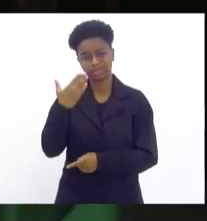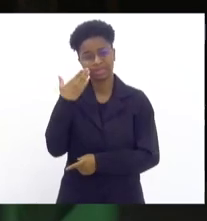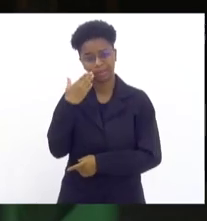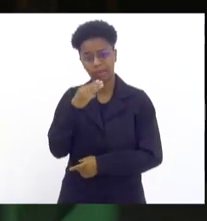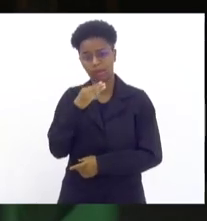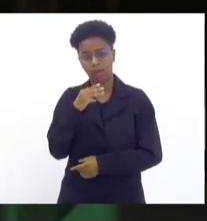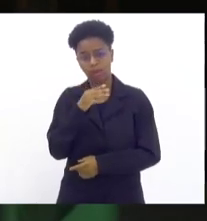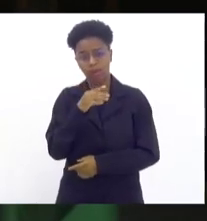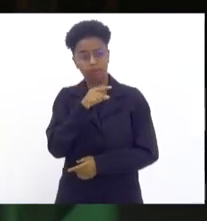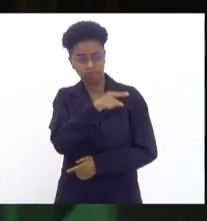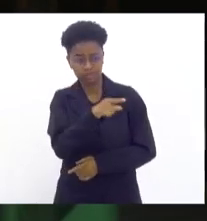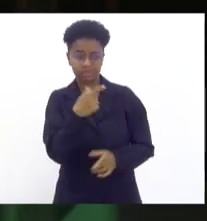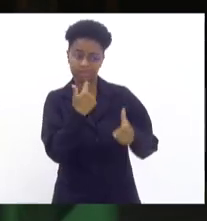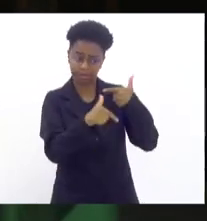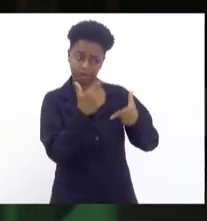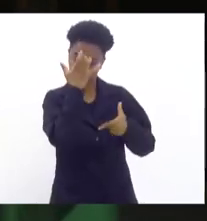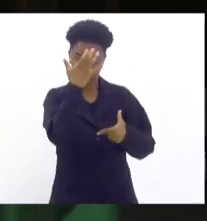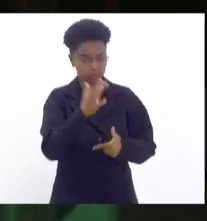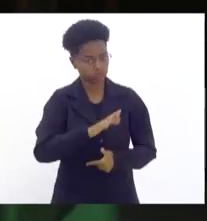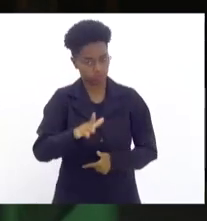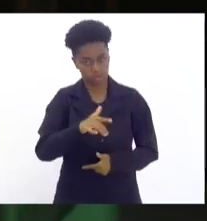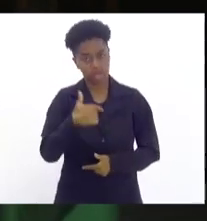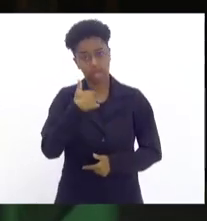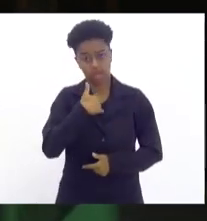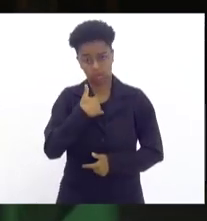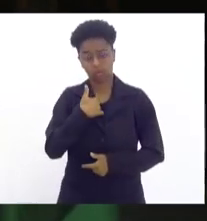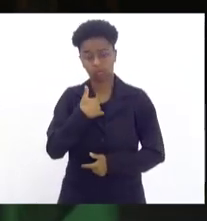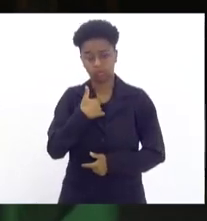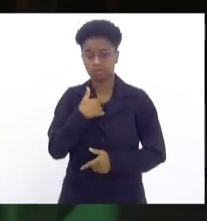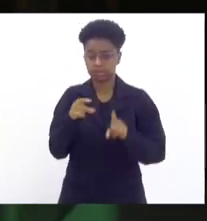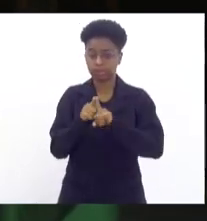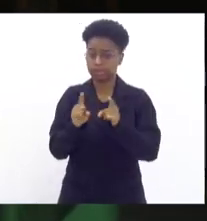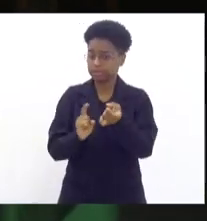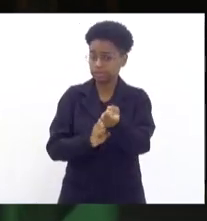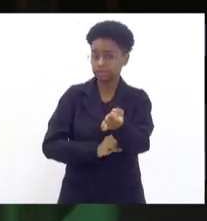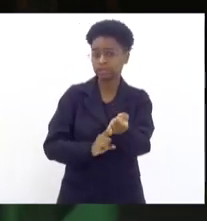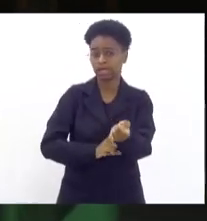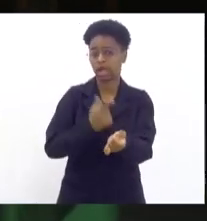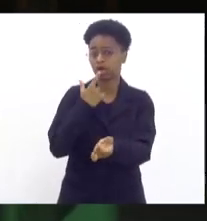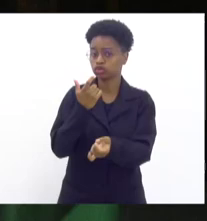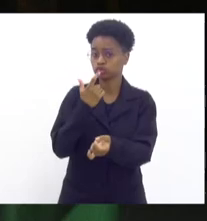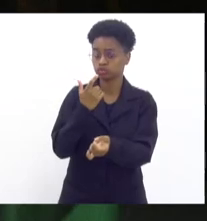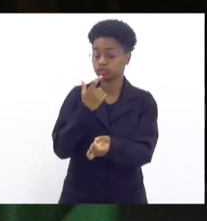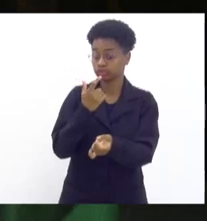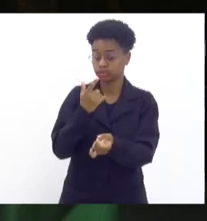vocês não é fácil. Eu sou sangue azul também, com muita honra.